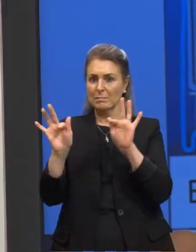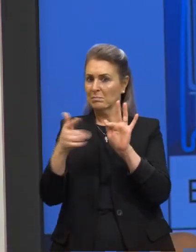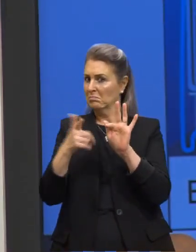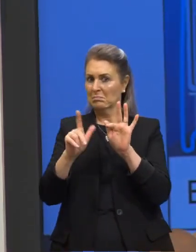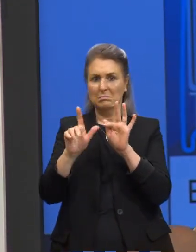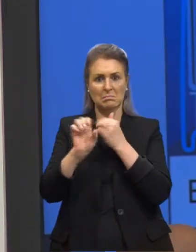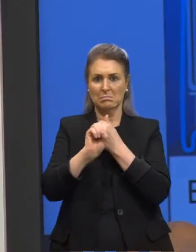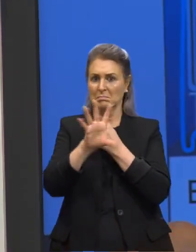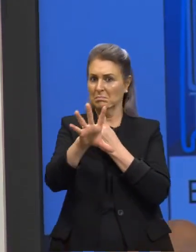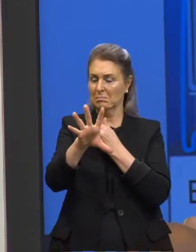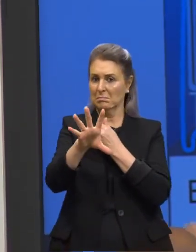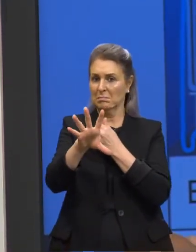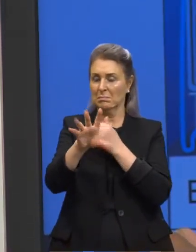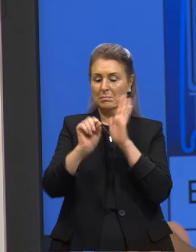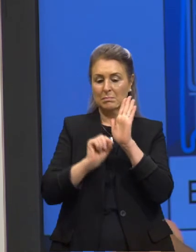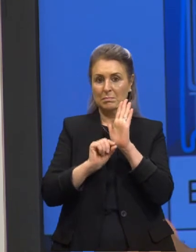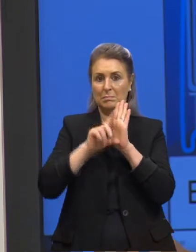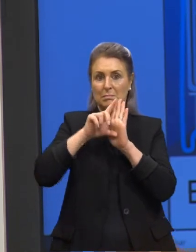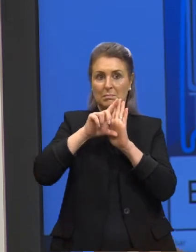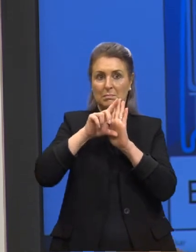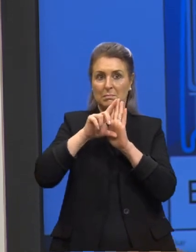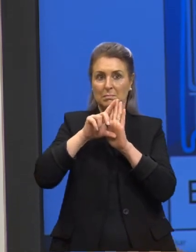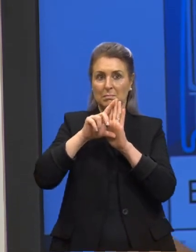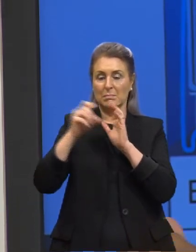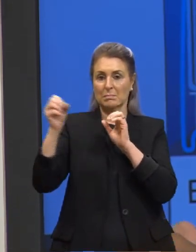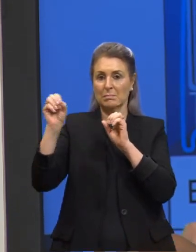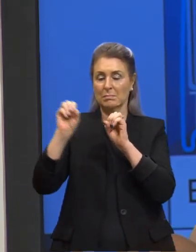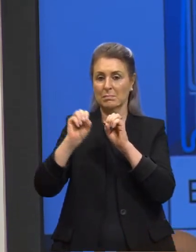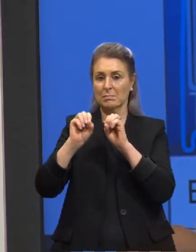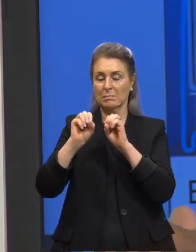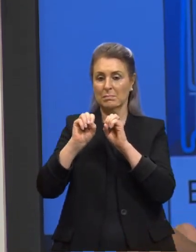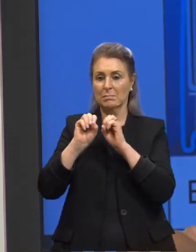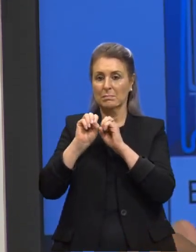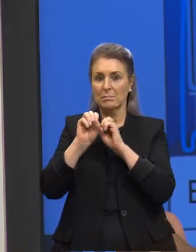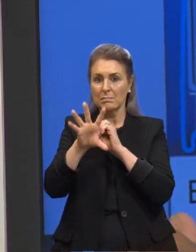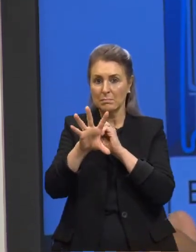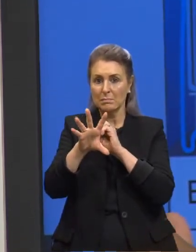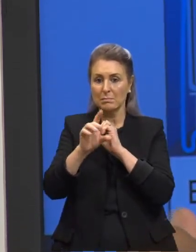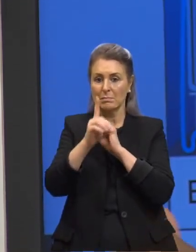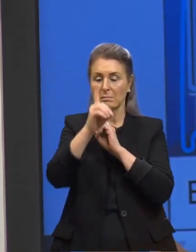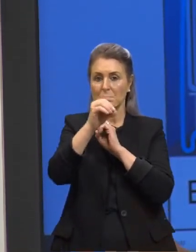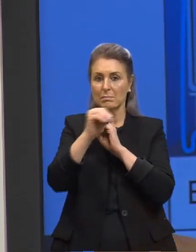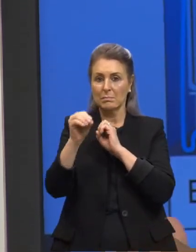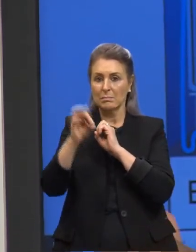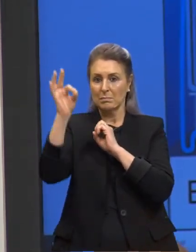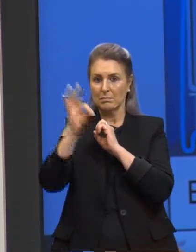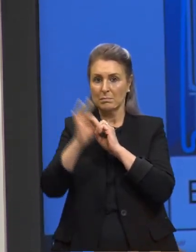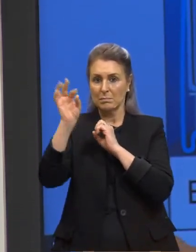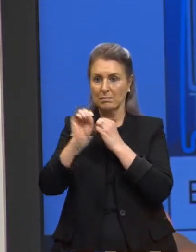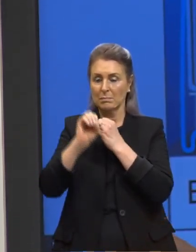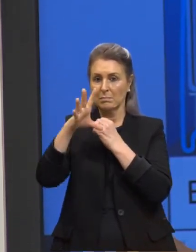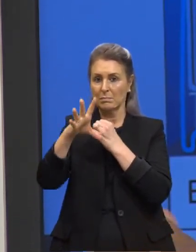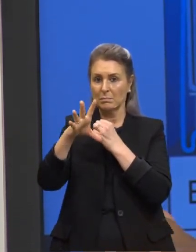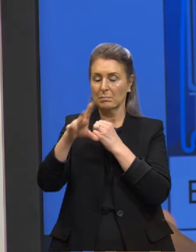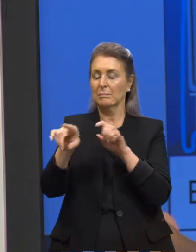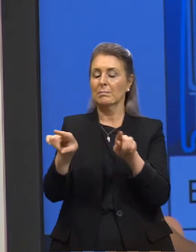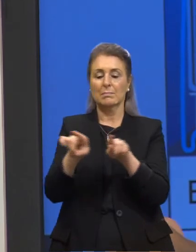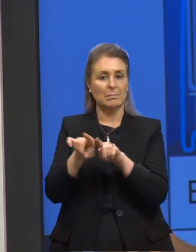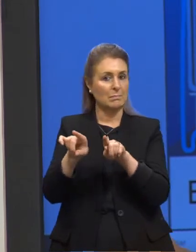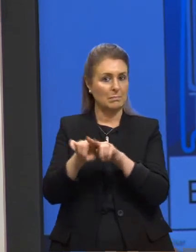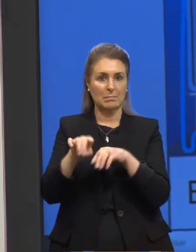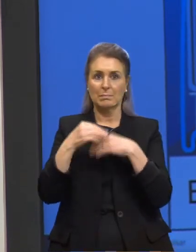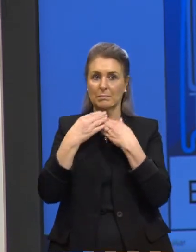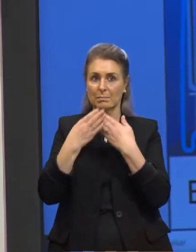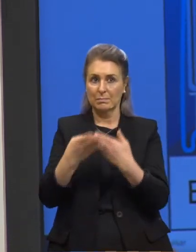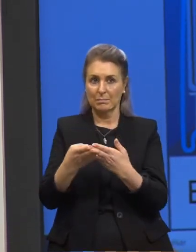e se eu aumentar a intensidade da luz, ó, se eu aumentar para 100%, aqui está 100% da luz, mesmo assim não funciona.